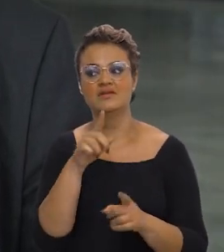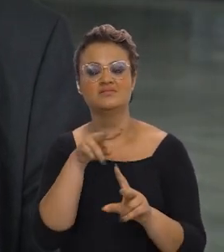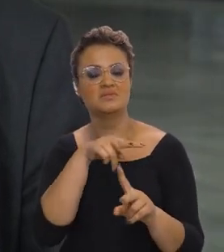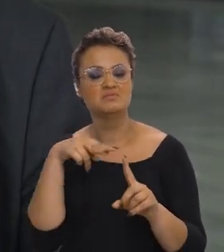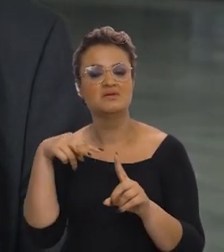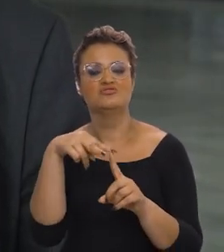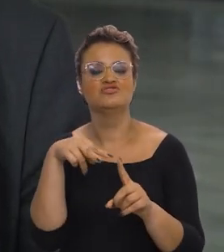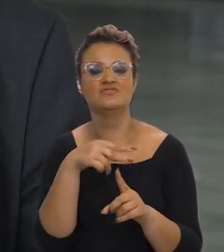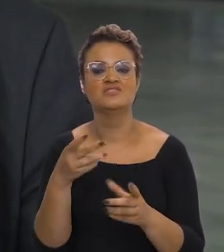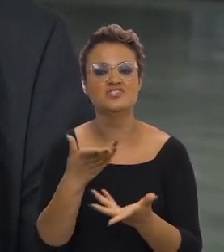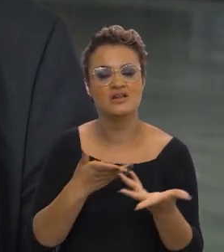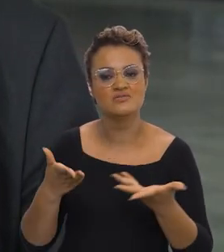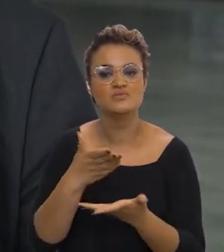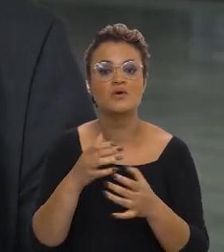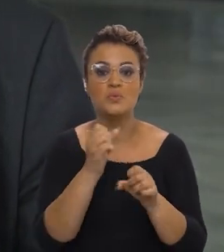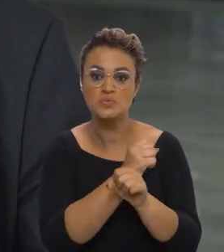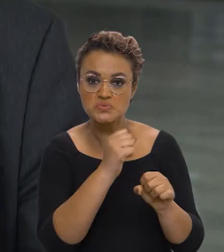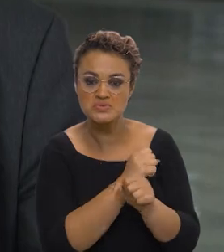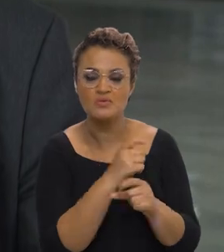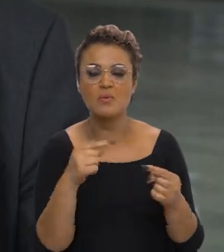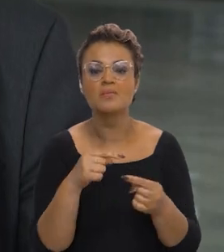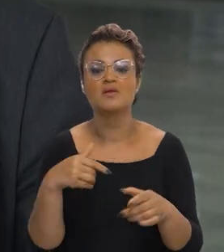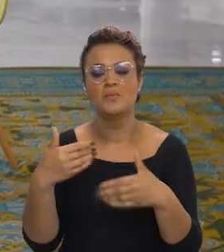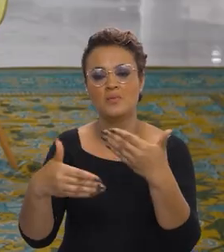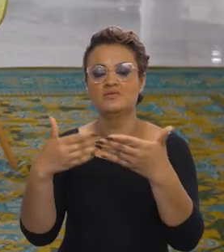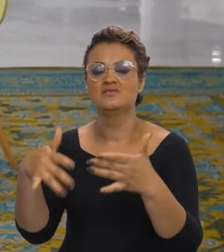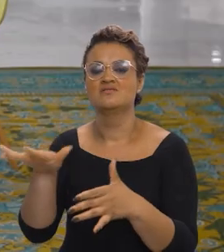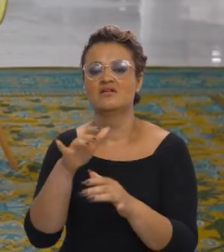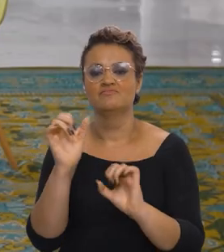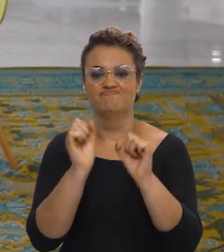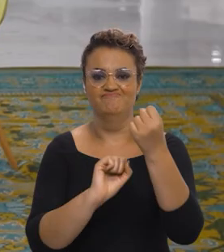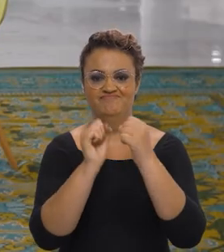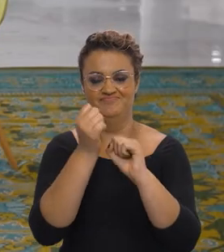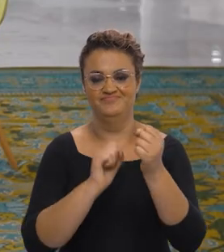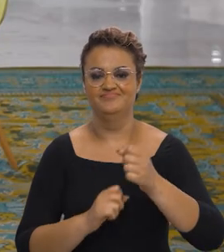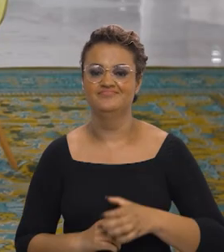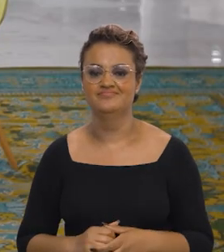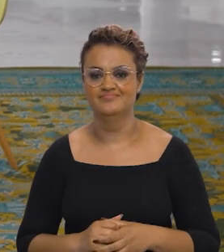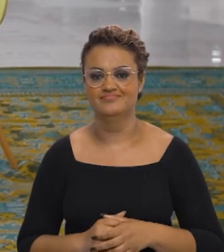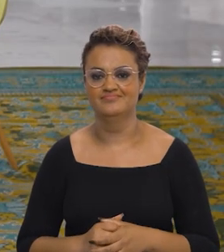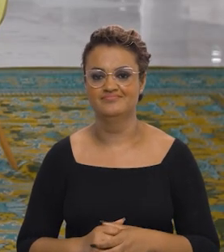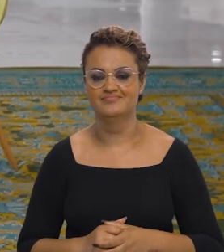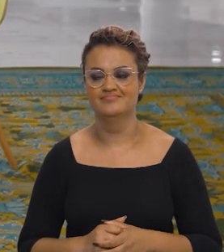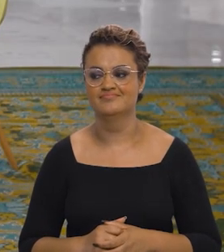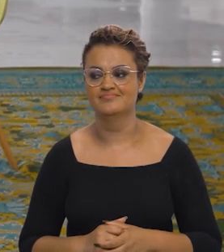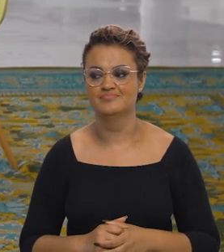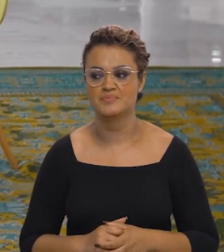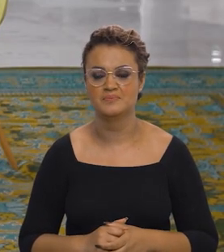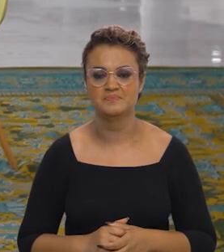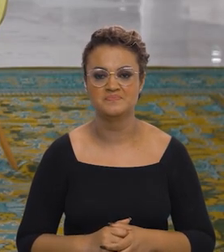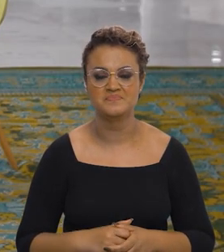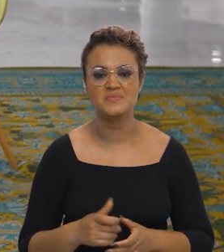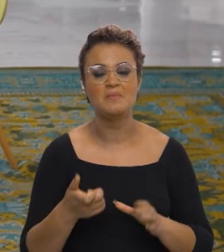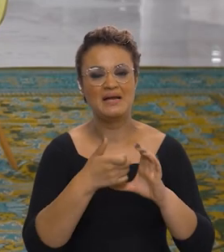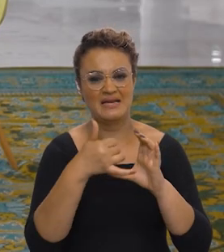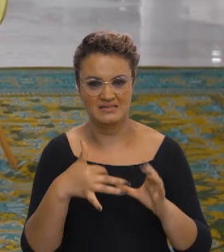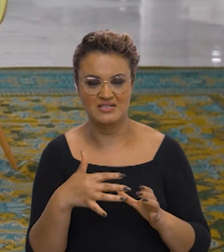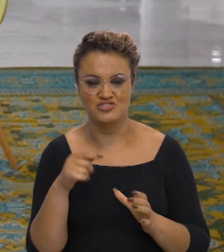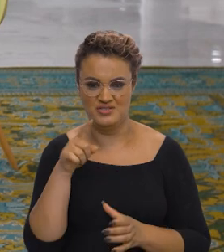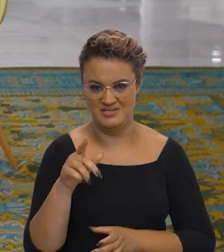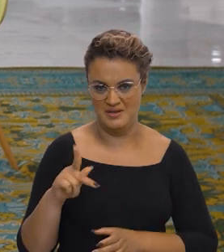essa perspectiva de relacionar obras com o processo de retomada de industrialização do país. Uma das